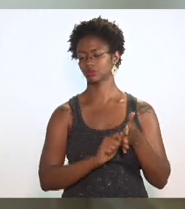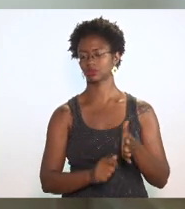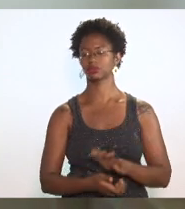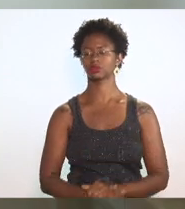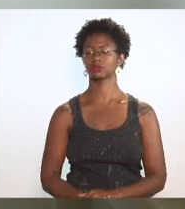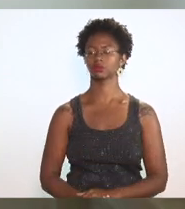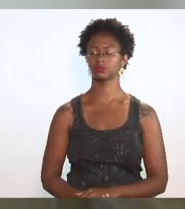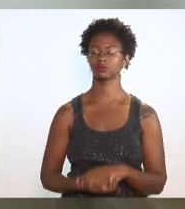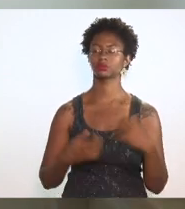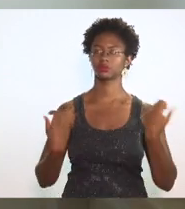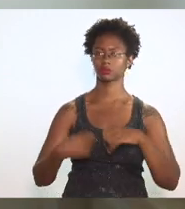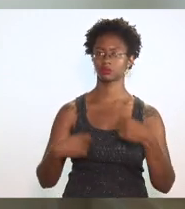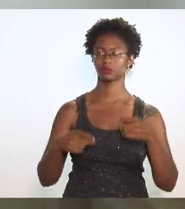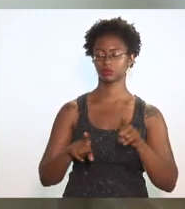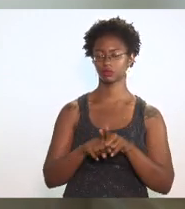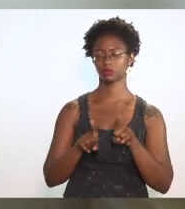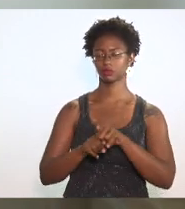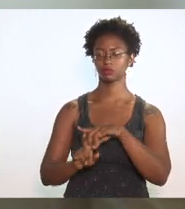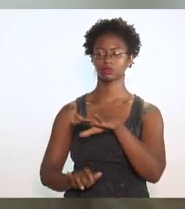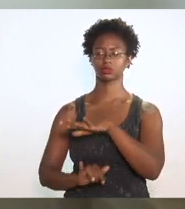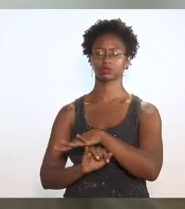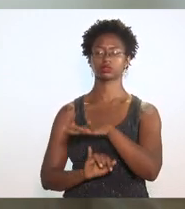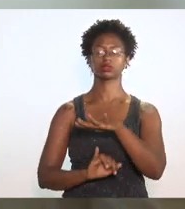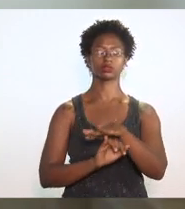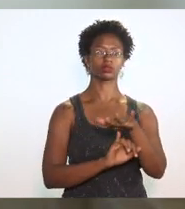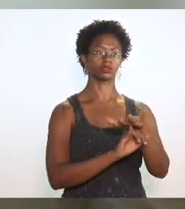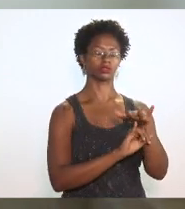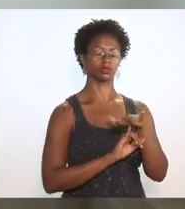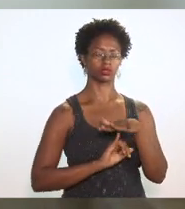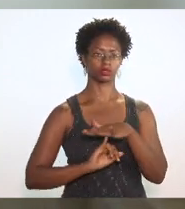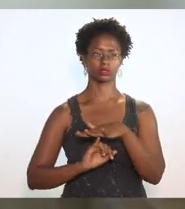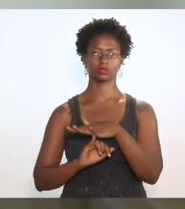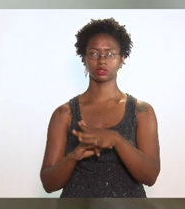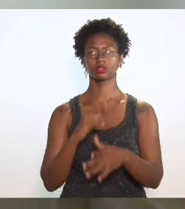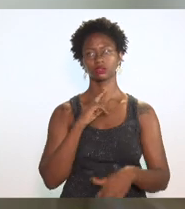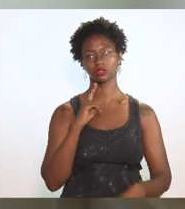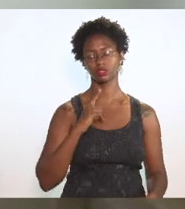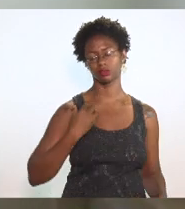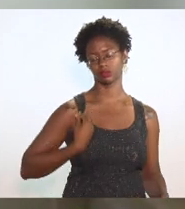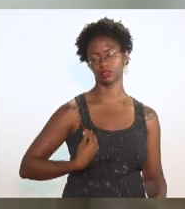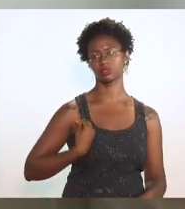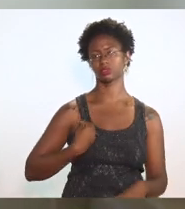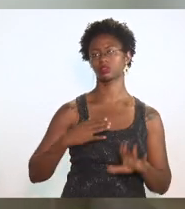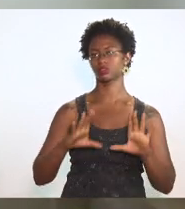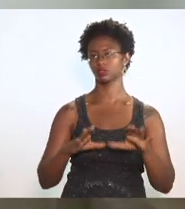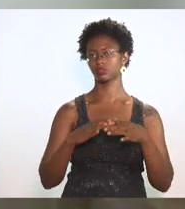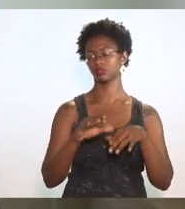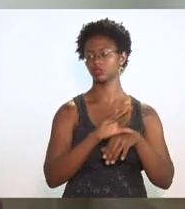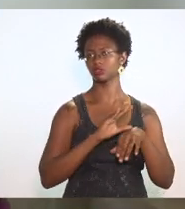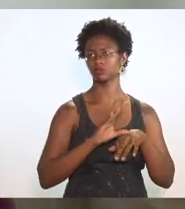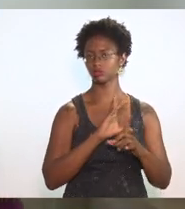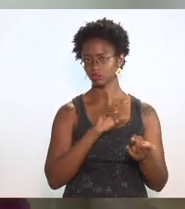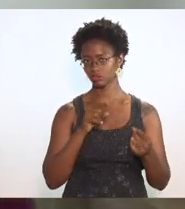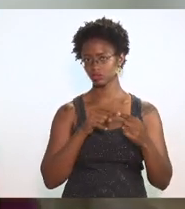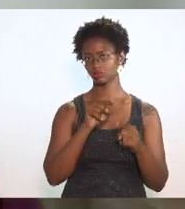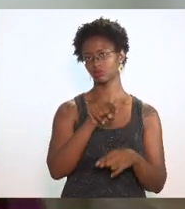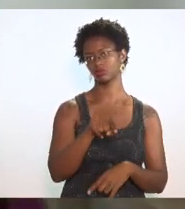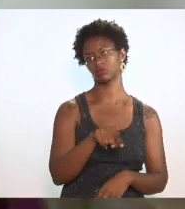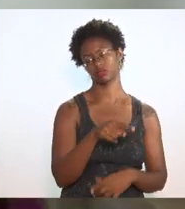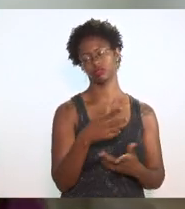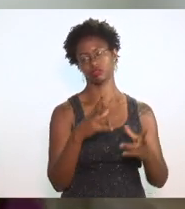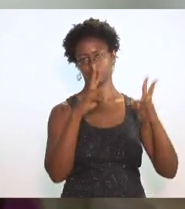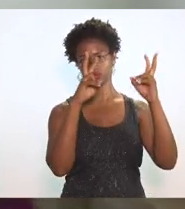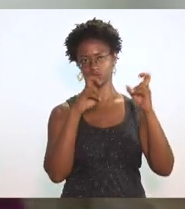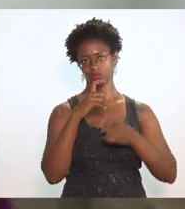deveria institucionalmente dar as comissões que dizem respeito a presente matéria